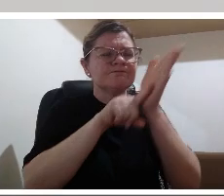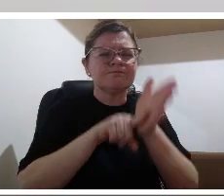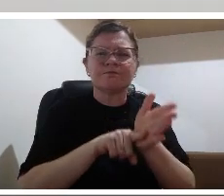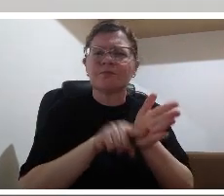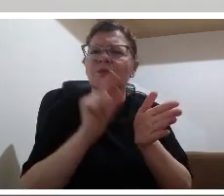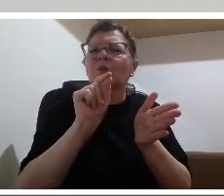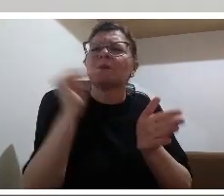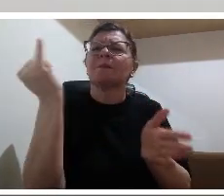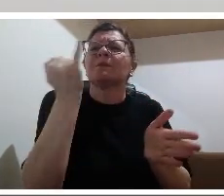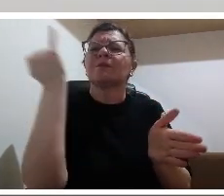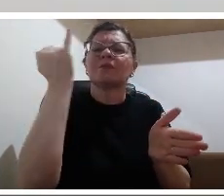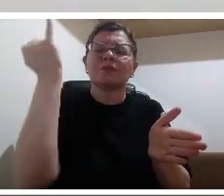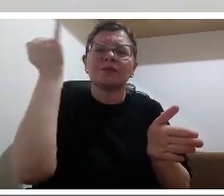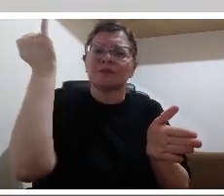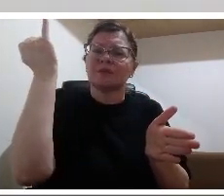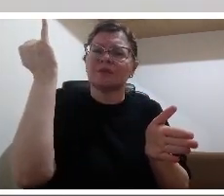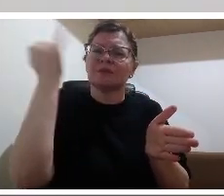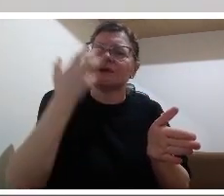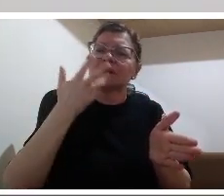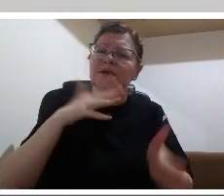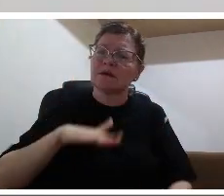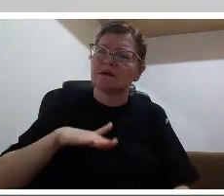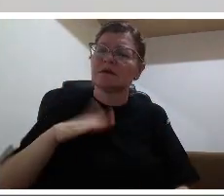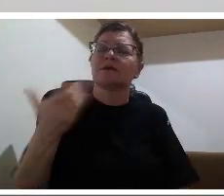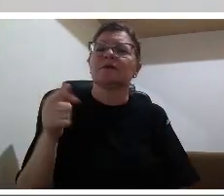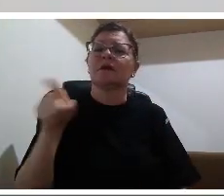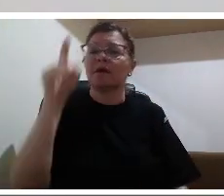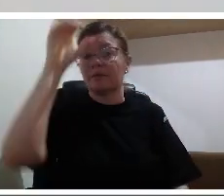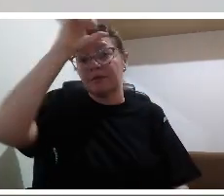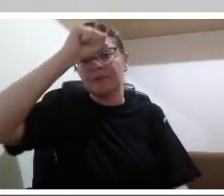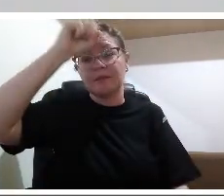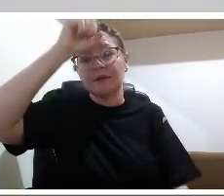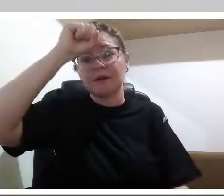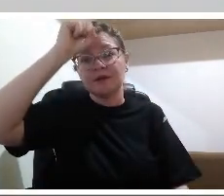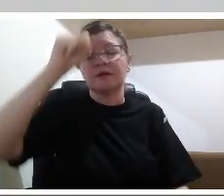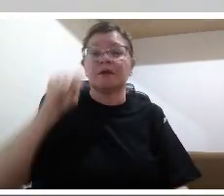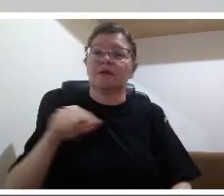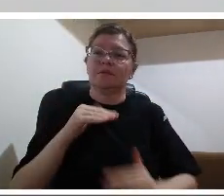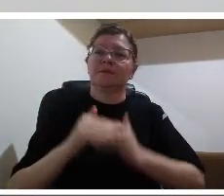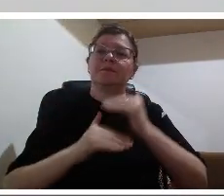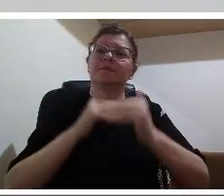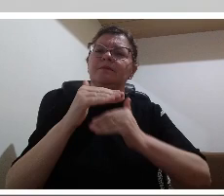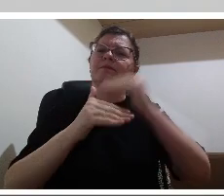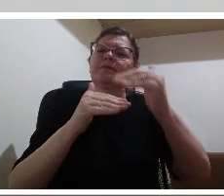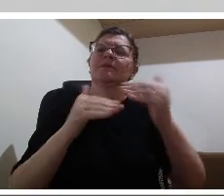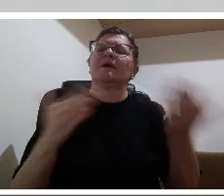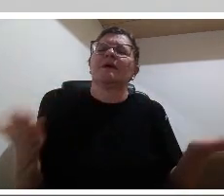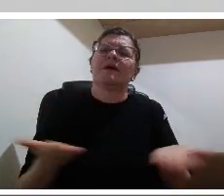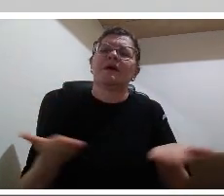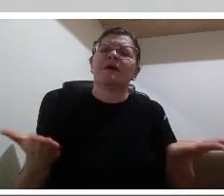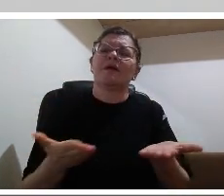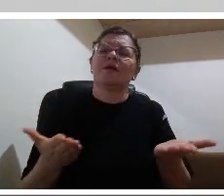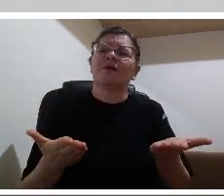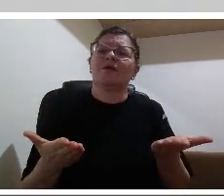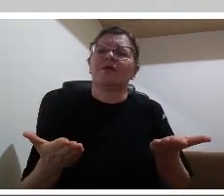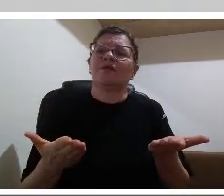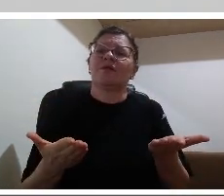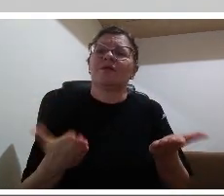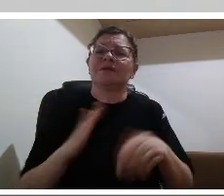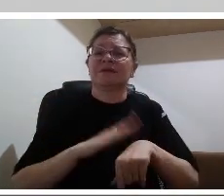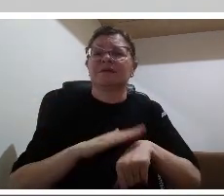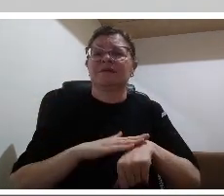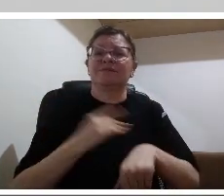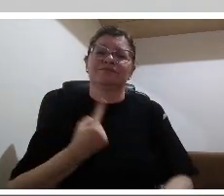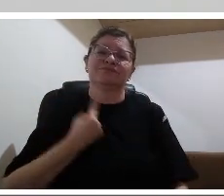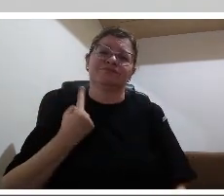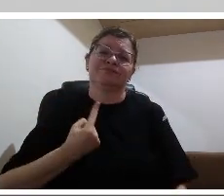momento de isolamento e que vai fazer essa diferença vai instrumentalizá-la para essa nova realidade que nós estamos aprendendo